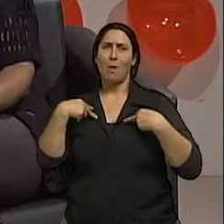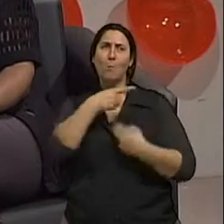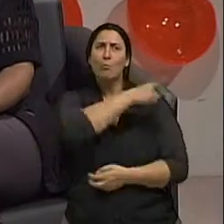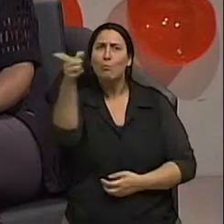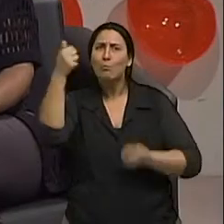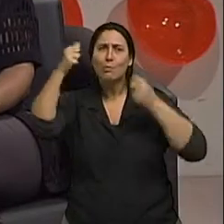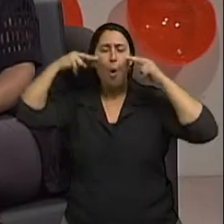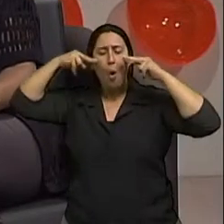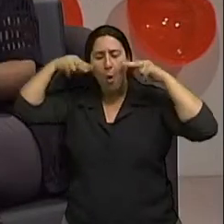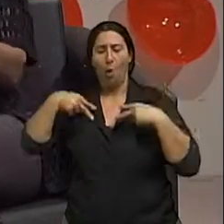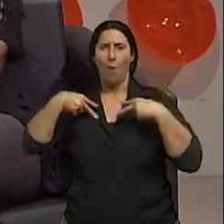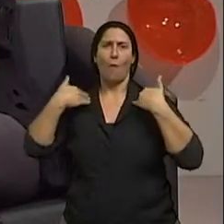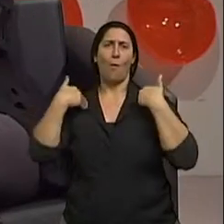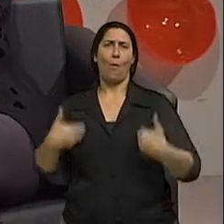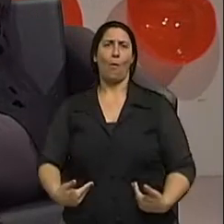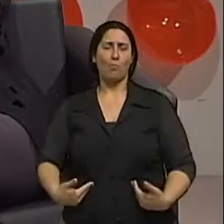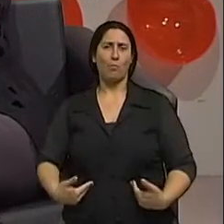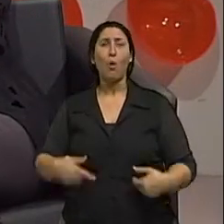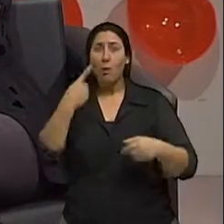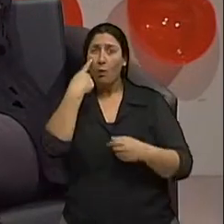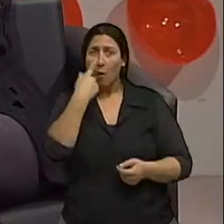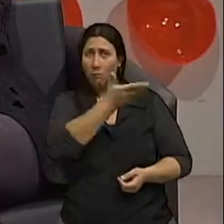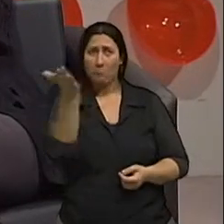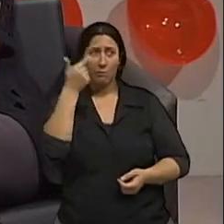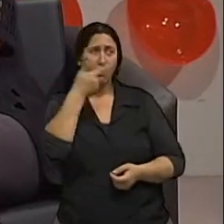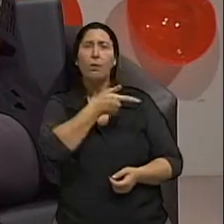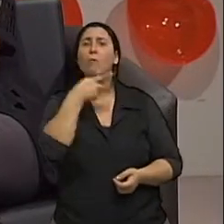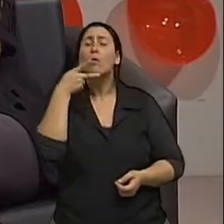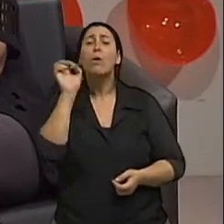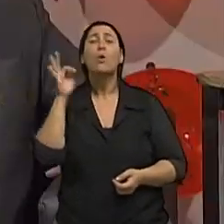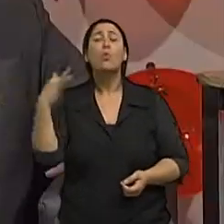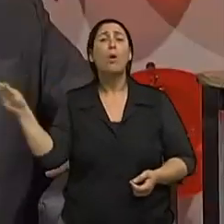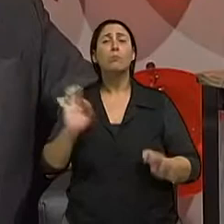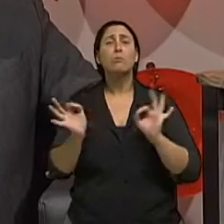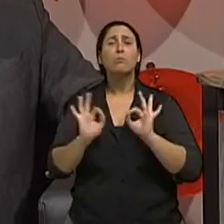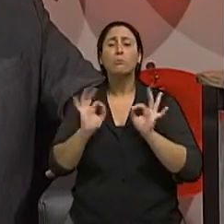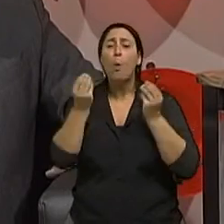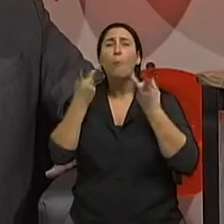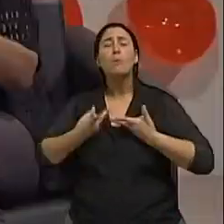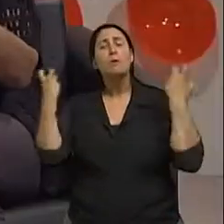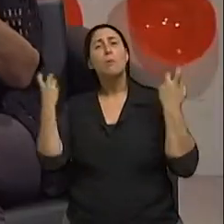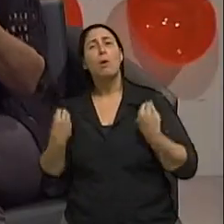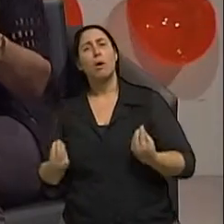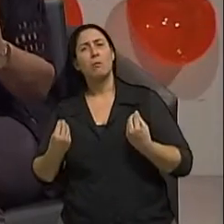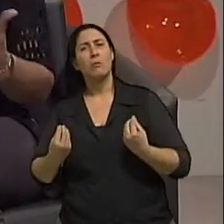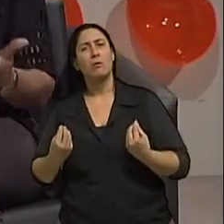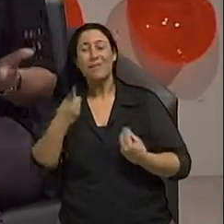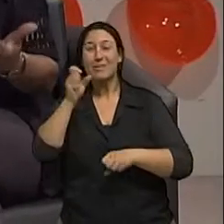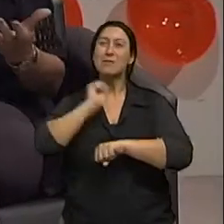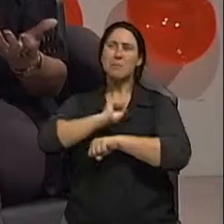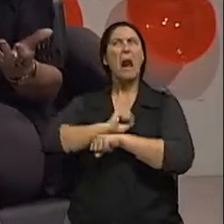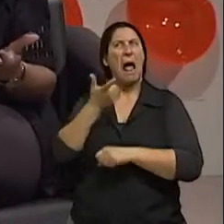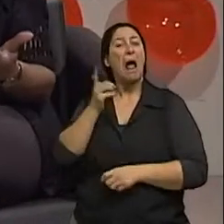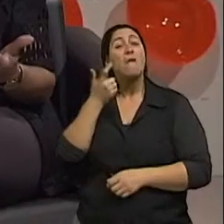é fundamental porque está aqui e eu exatamente eu queria essa parte que o doutor esclarecesse para a gente não esperem uma dor porque